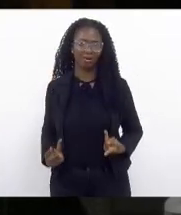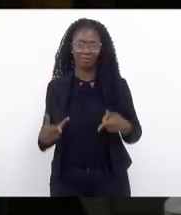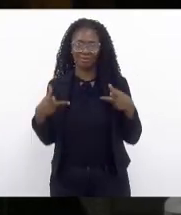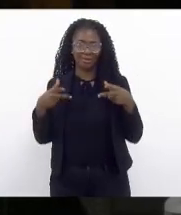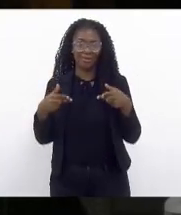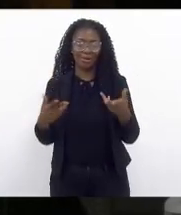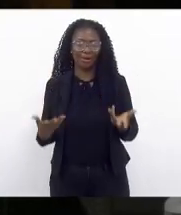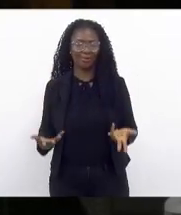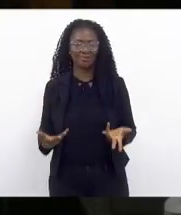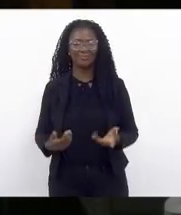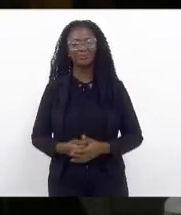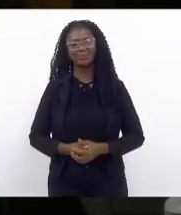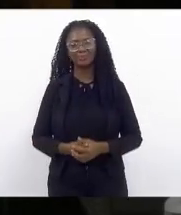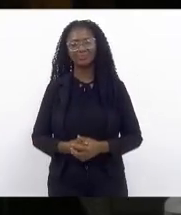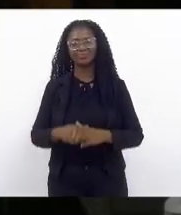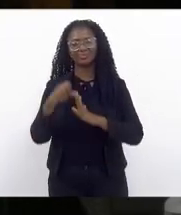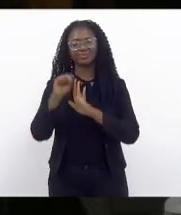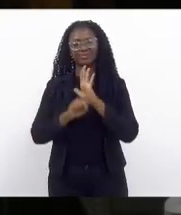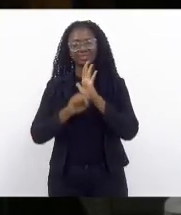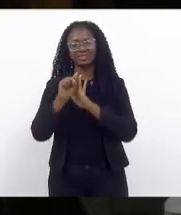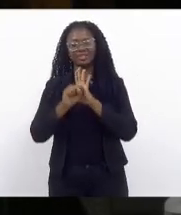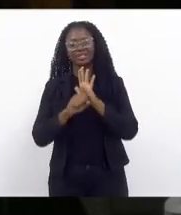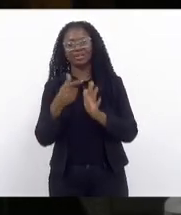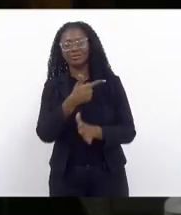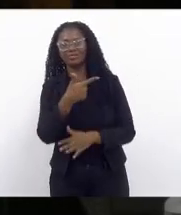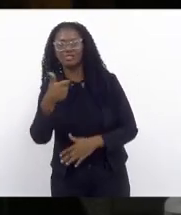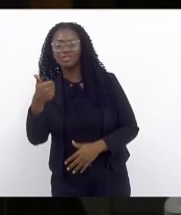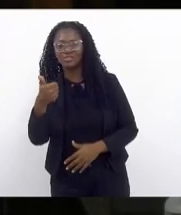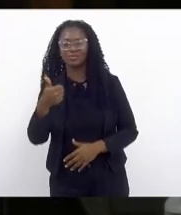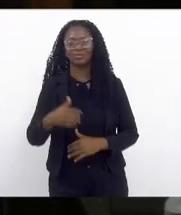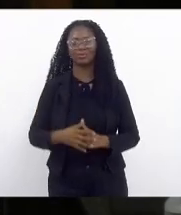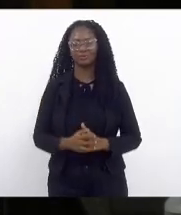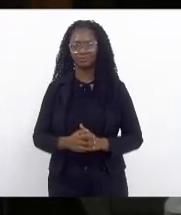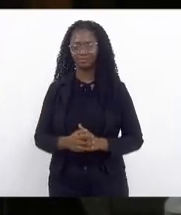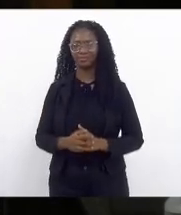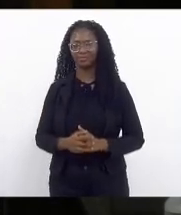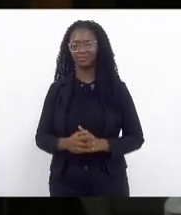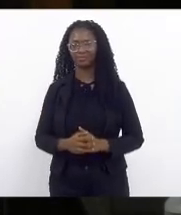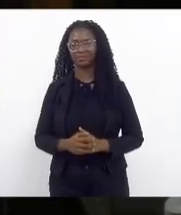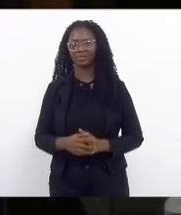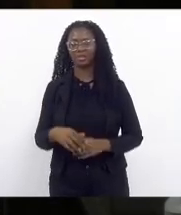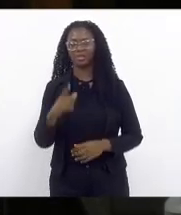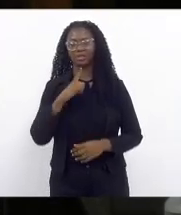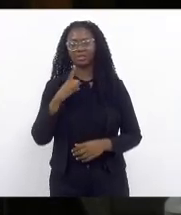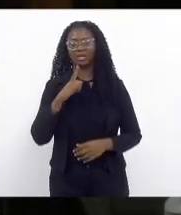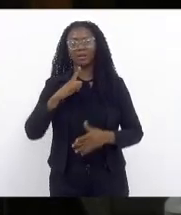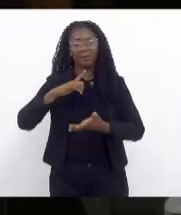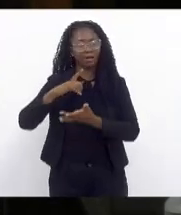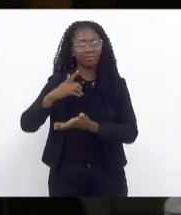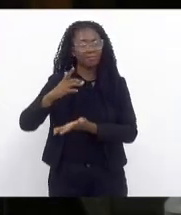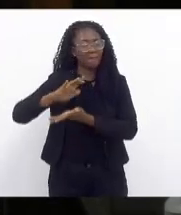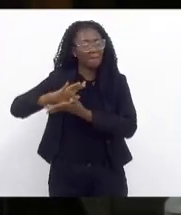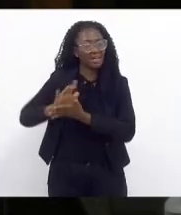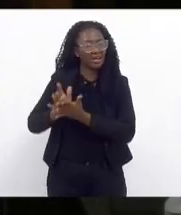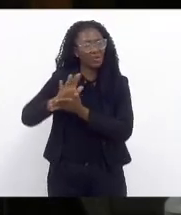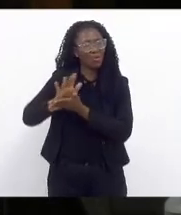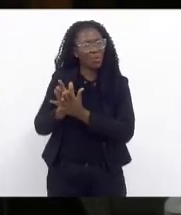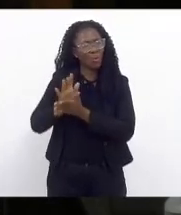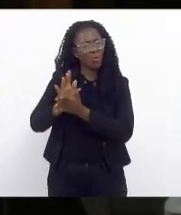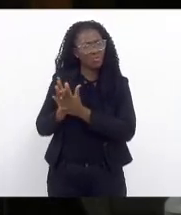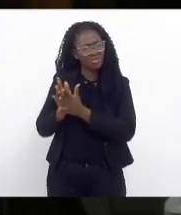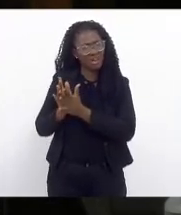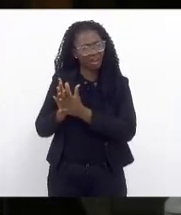no século XXI você ter preconceito de